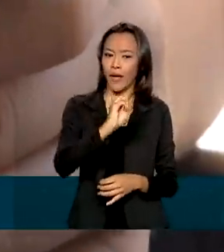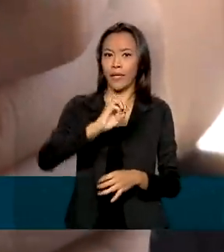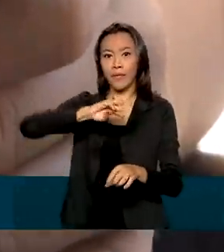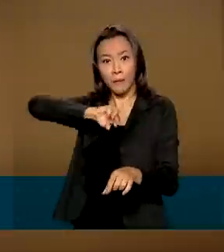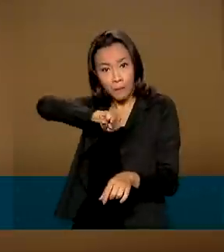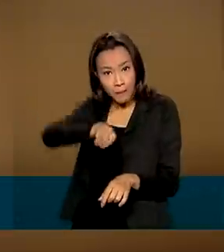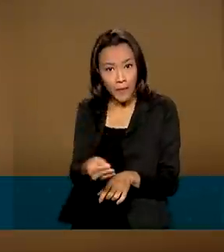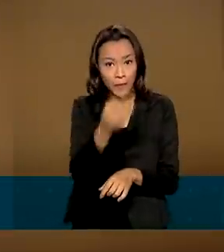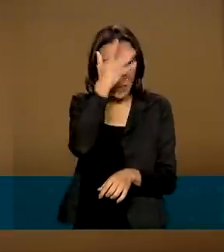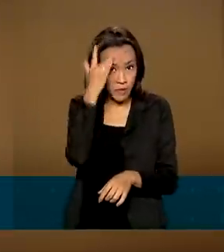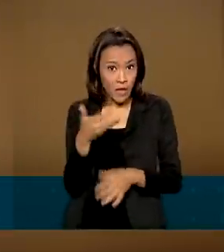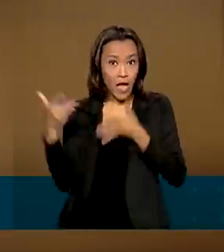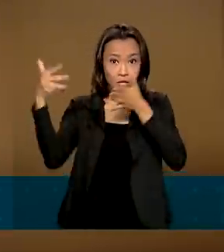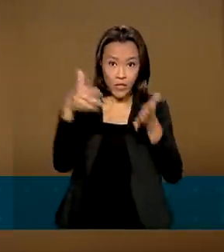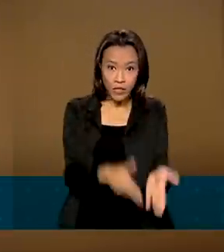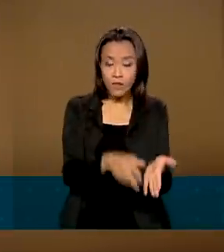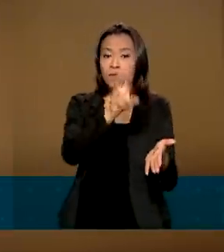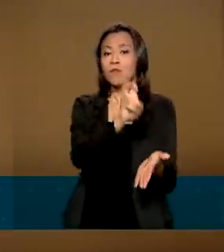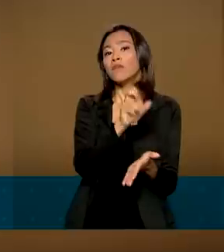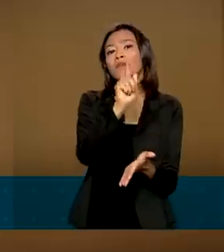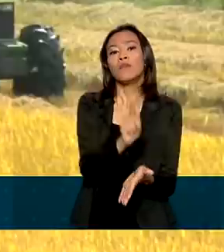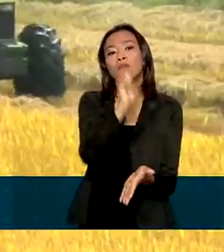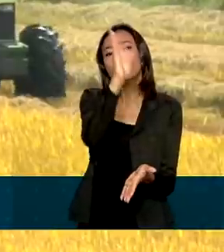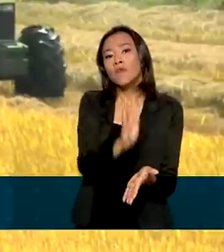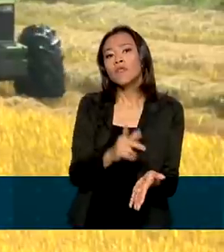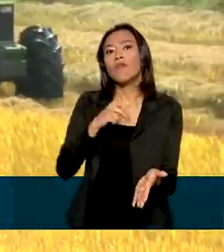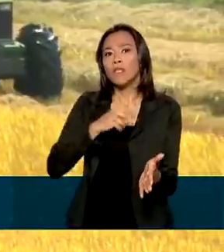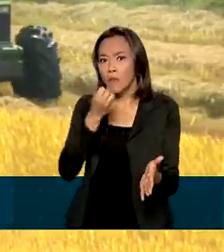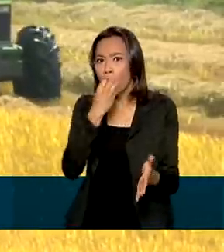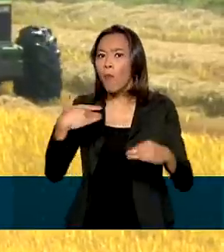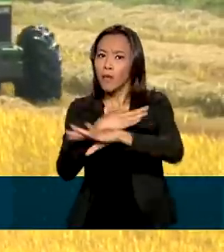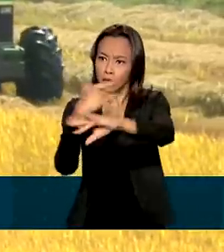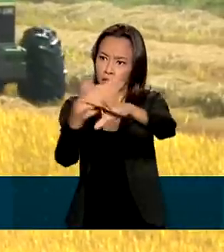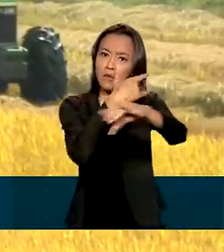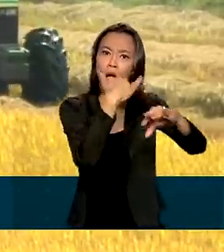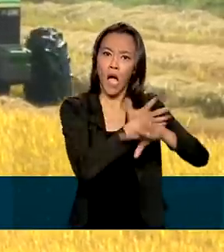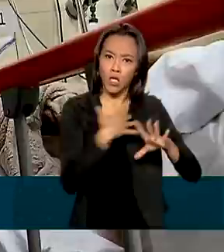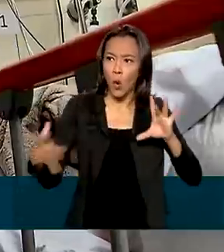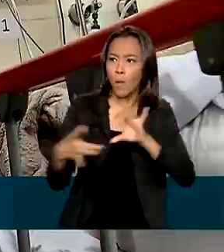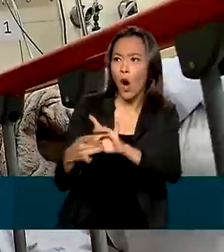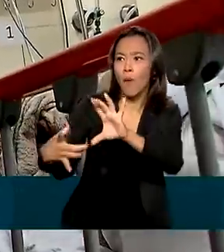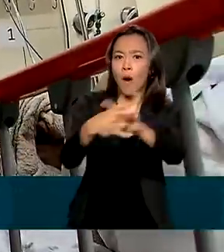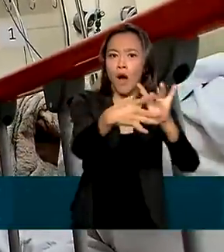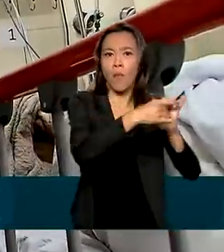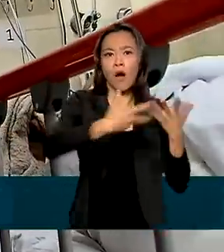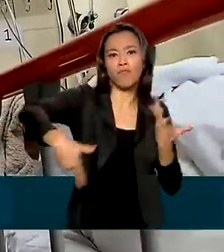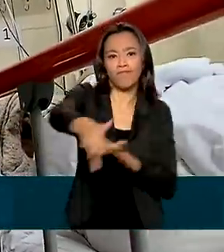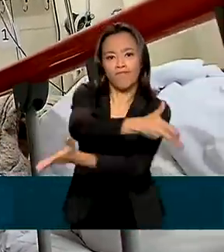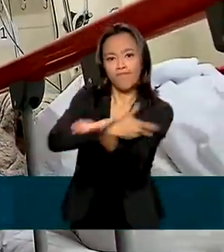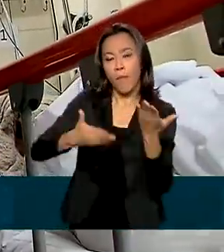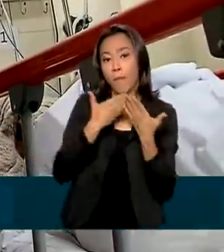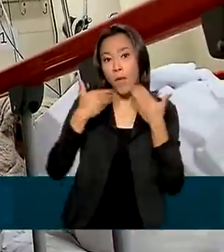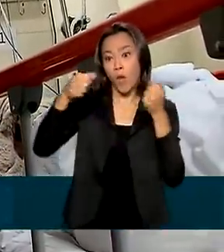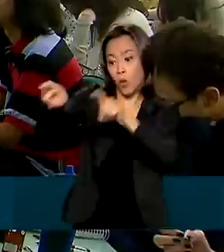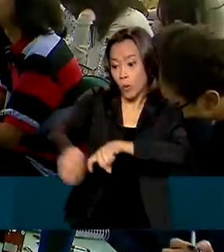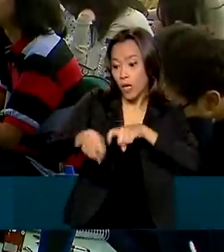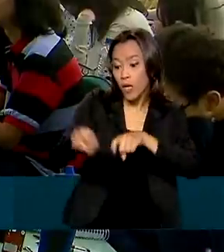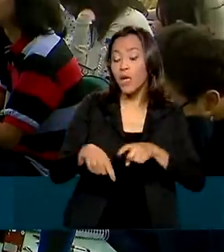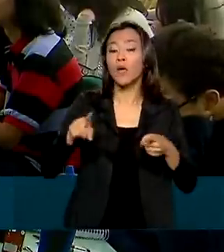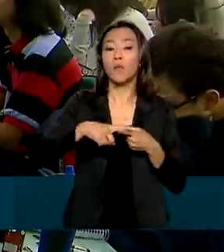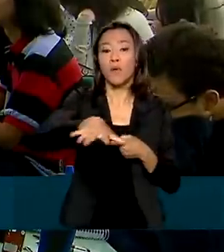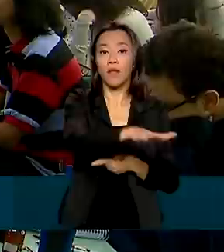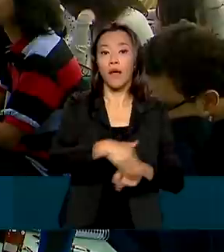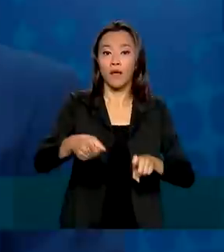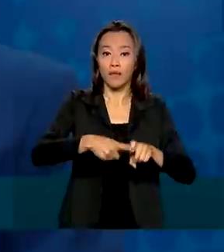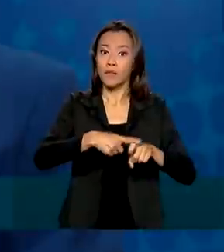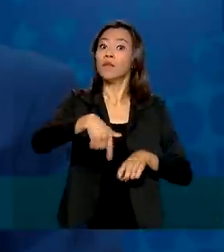5G ao Brasil deve facilitar a conexão nas cidades e o uso de tecnologias no campo, além de melhorias na telemedicina e